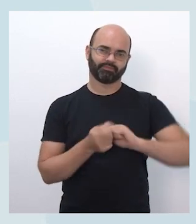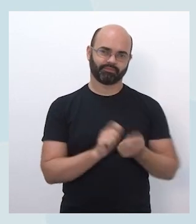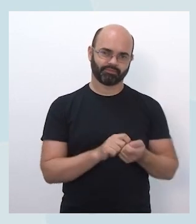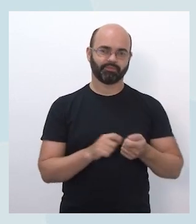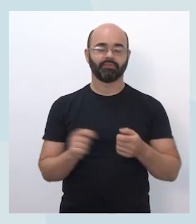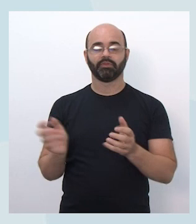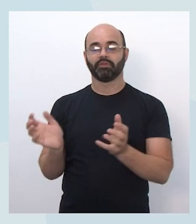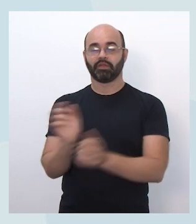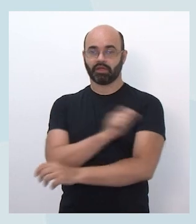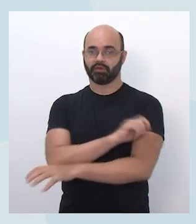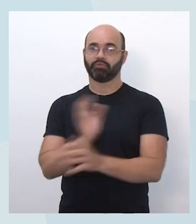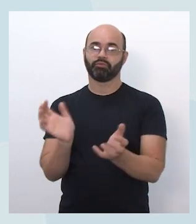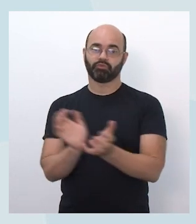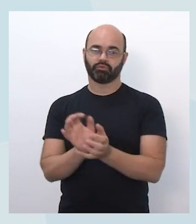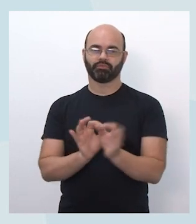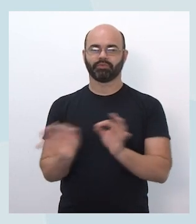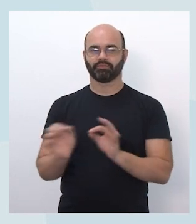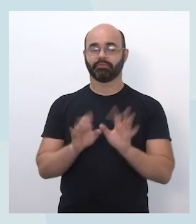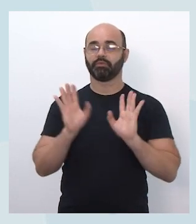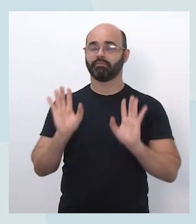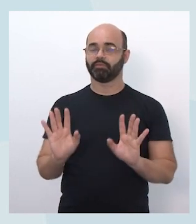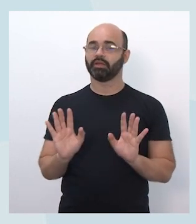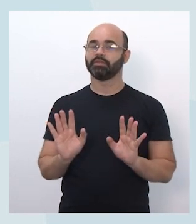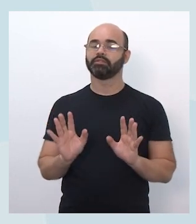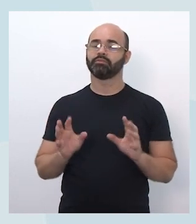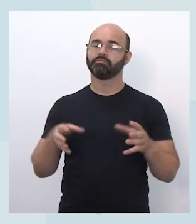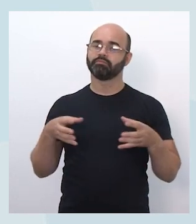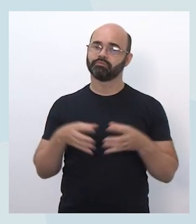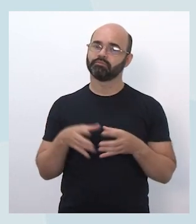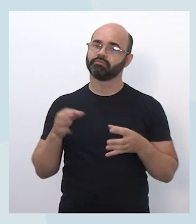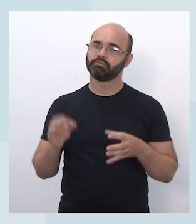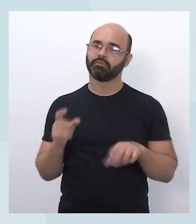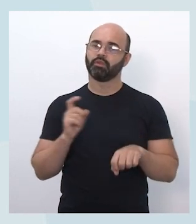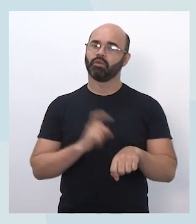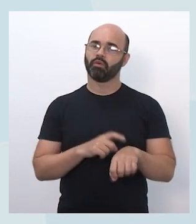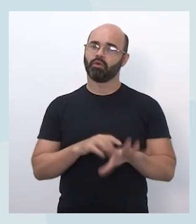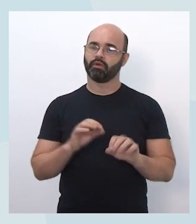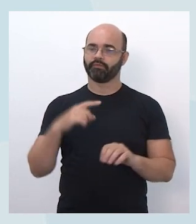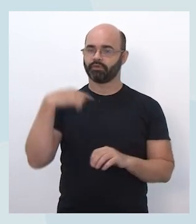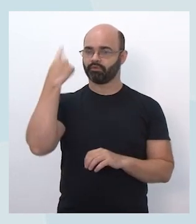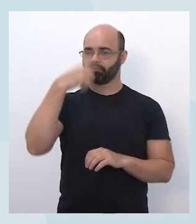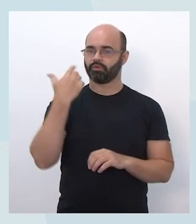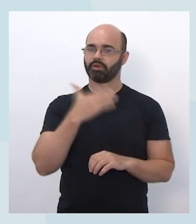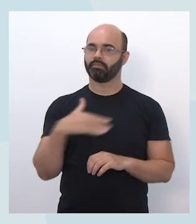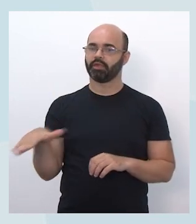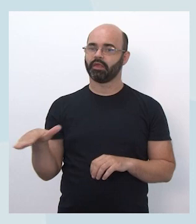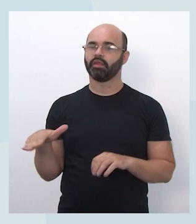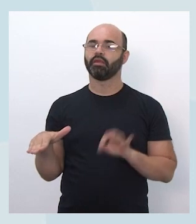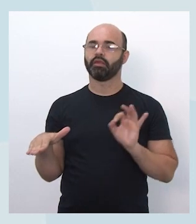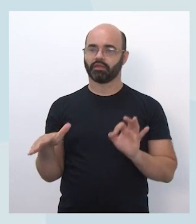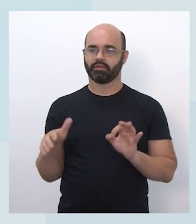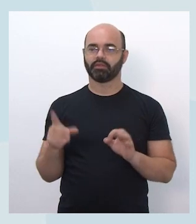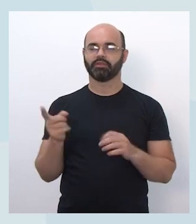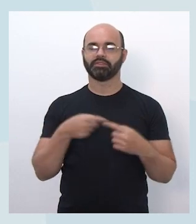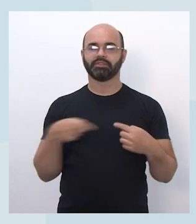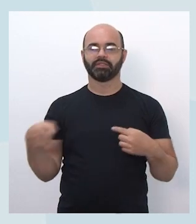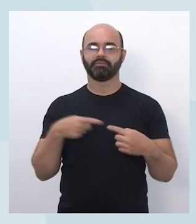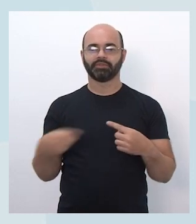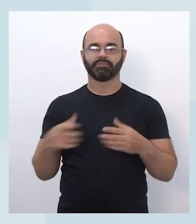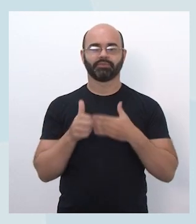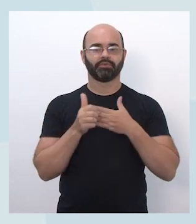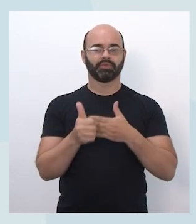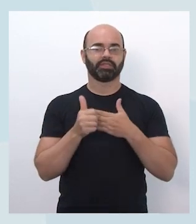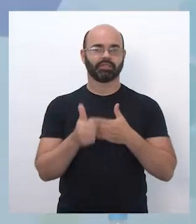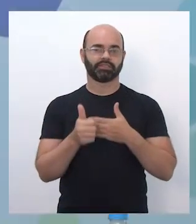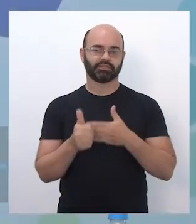grupo, mas sempre garantindo a integralização de carga horária de uma hora e meia de orientação por semana, essas aulas